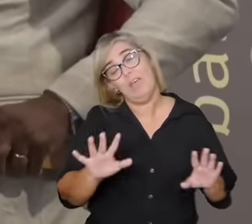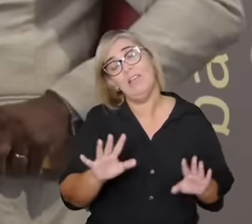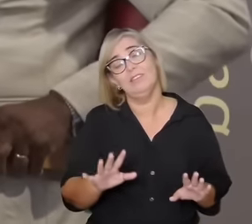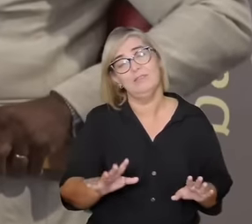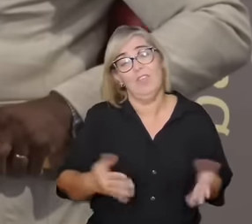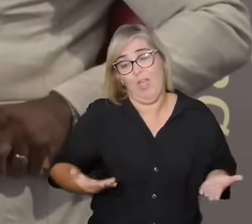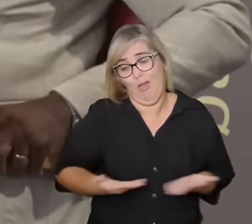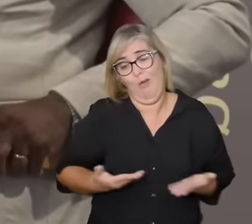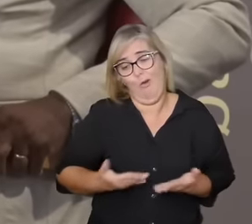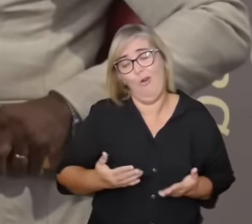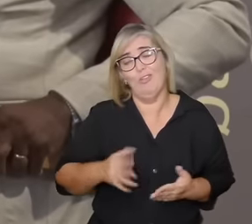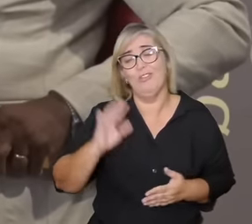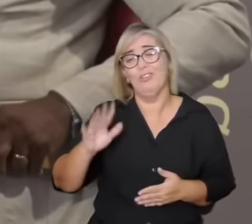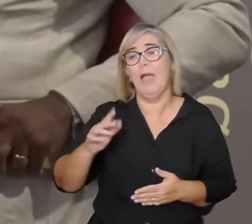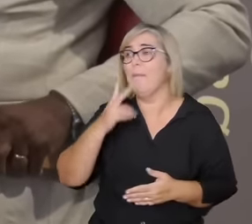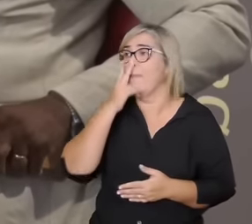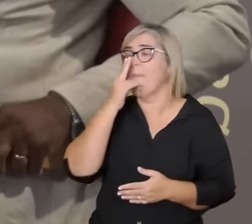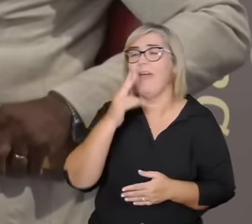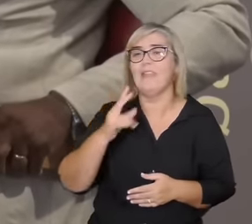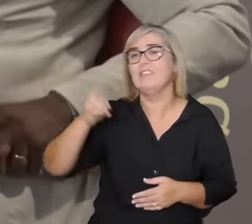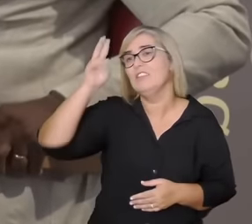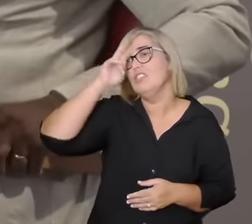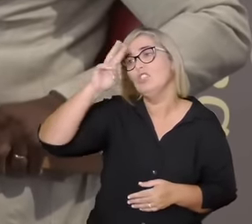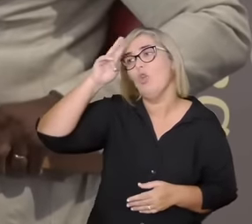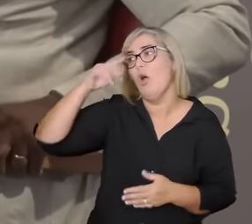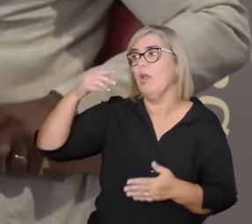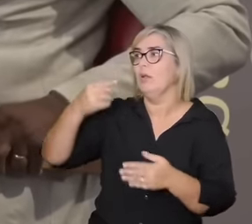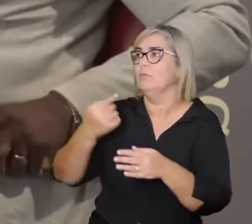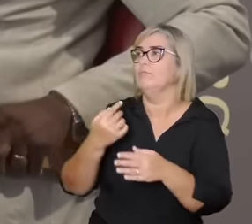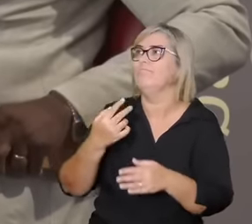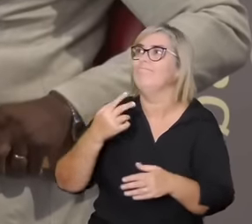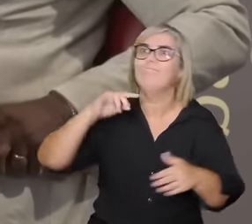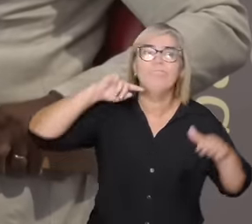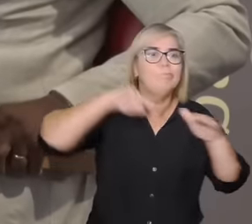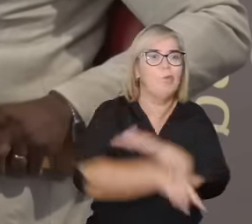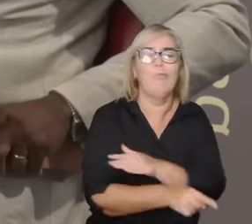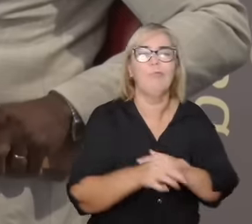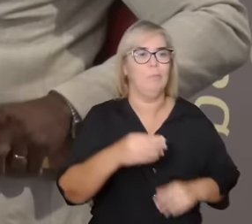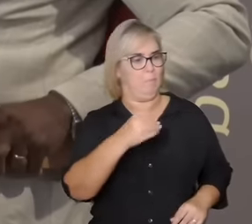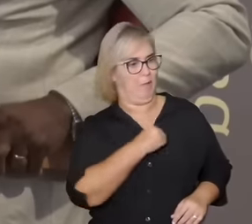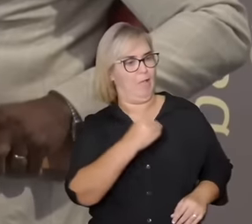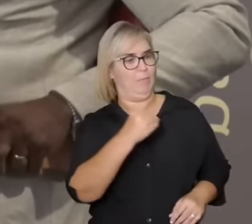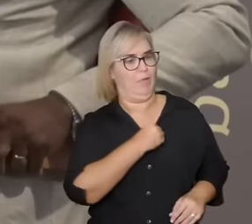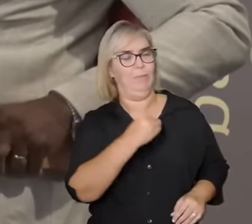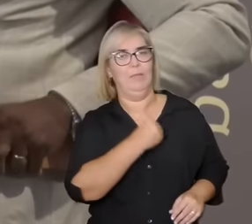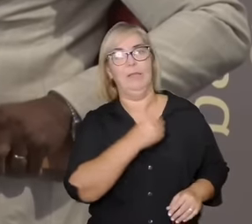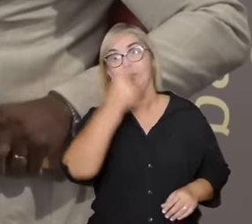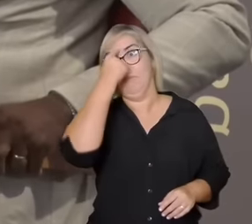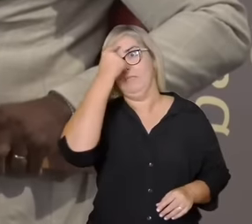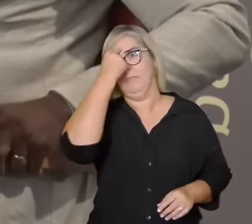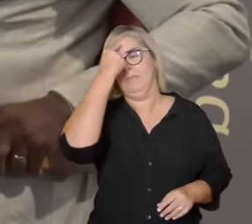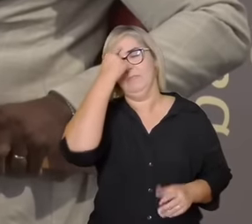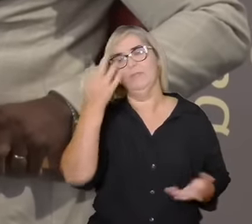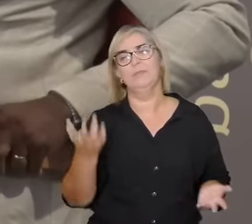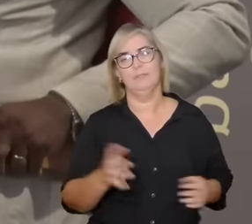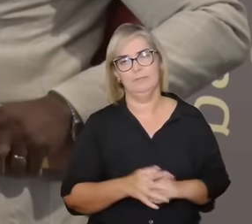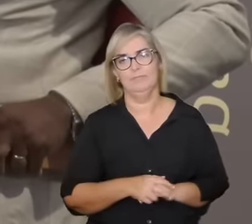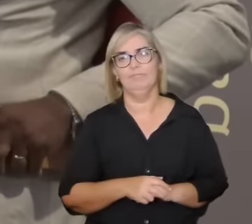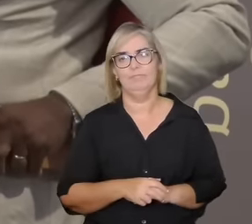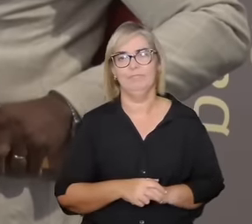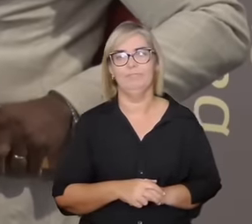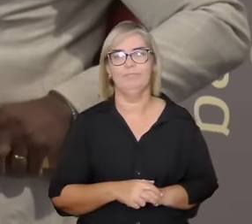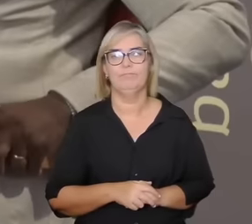mas não necessariamente porque tem uma coisa que aponta né porque tem uma tem algo que é da ordem